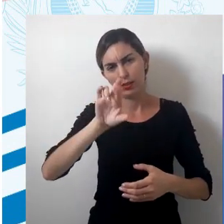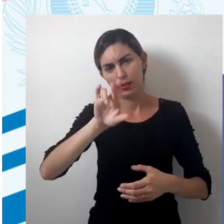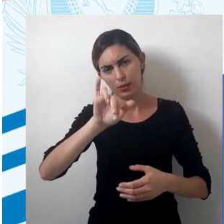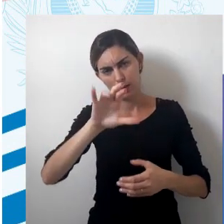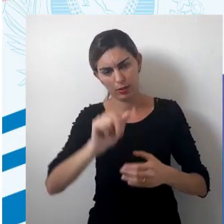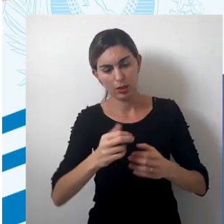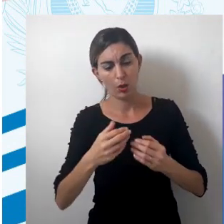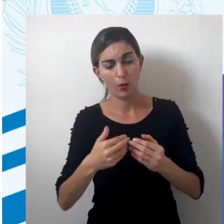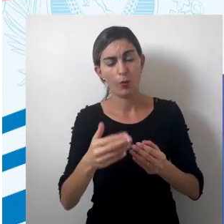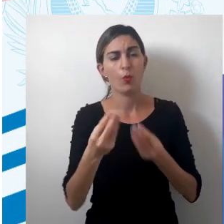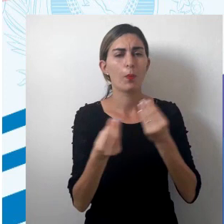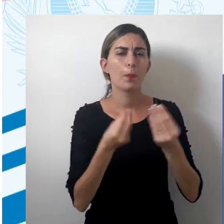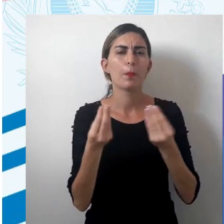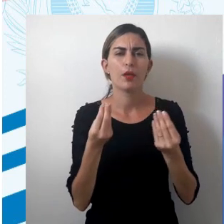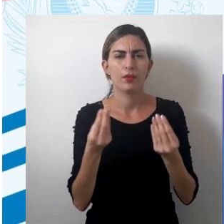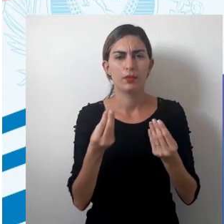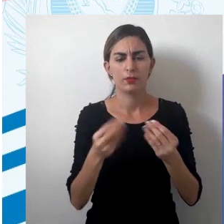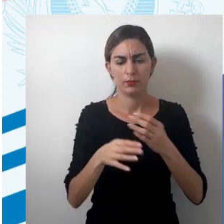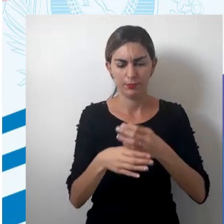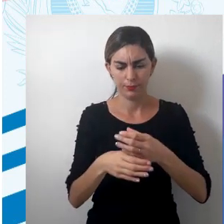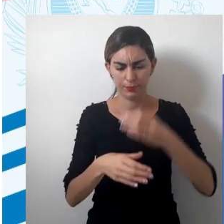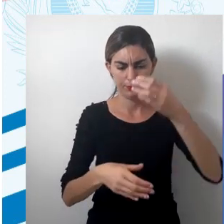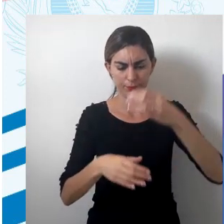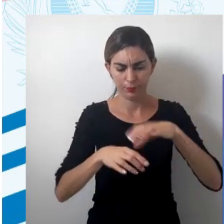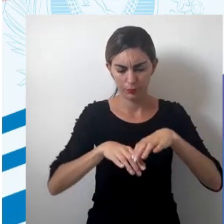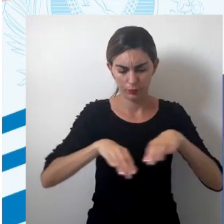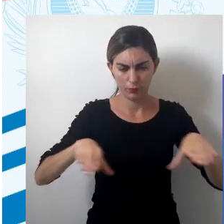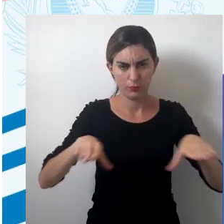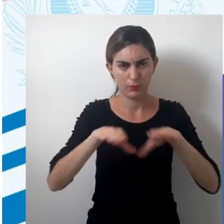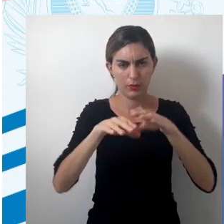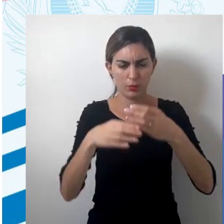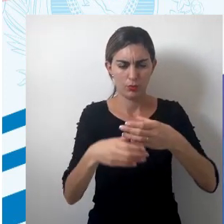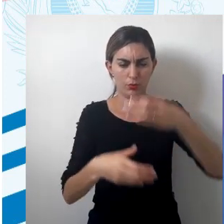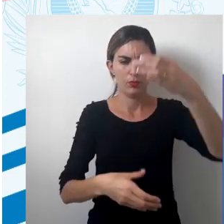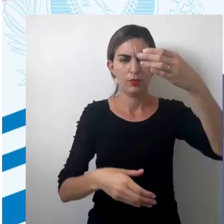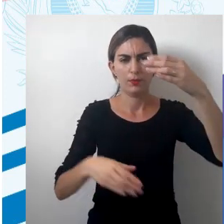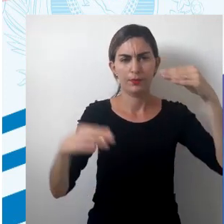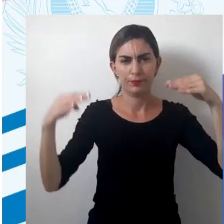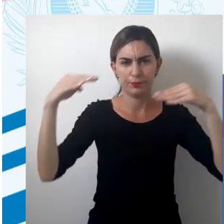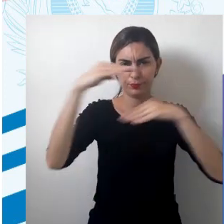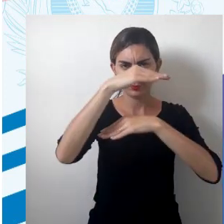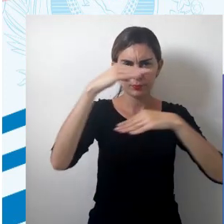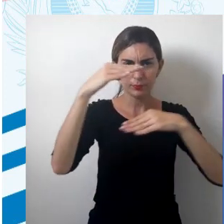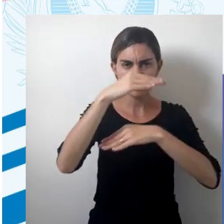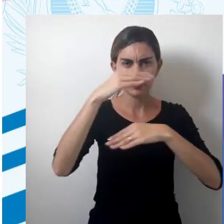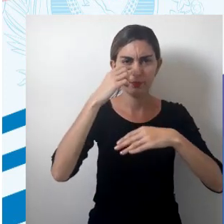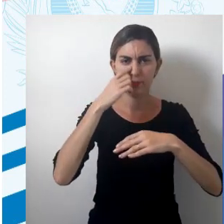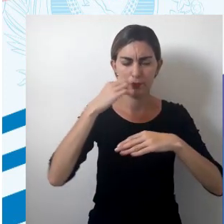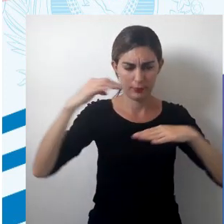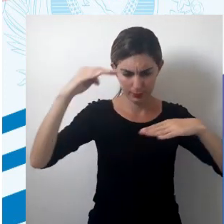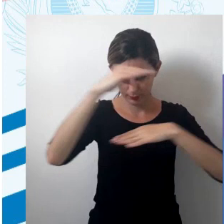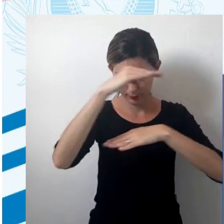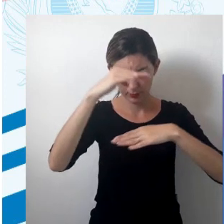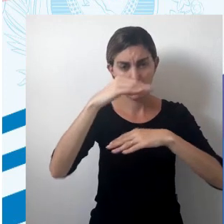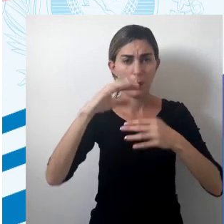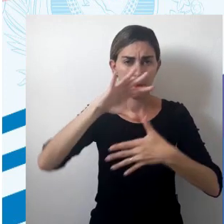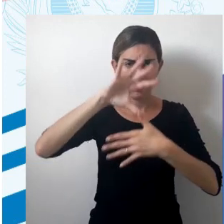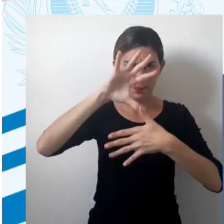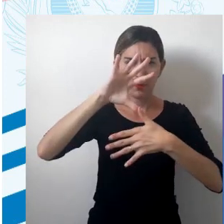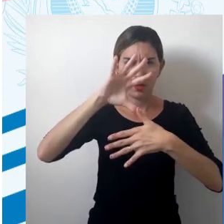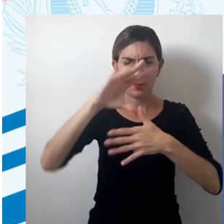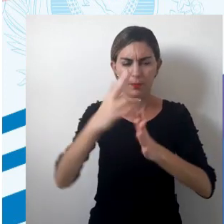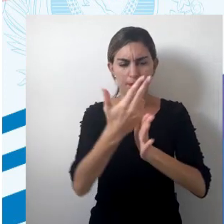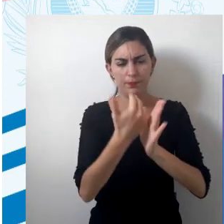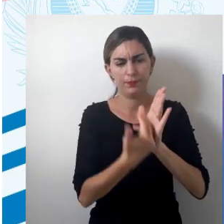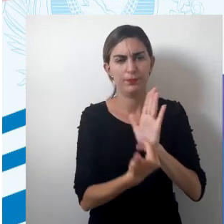a partir da projeção sobre a superfície da Terra, com os paralelos e os meridianos sobre um cilindro em que o mapa